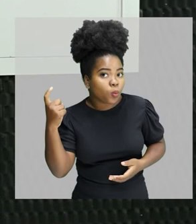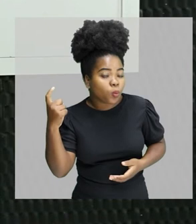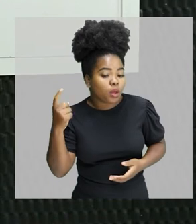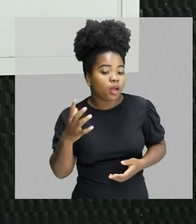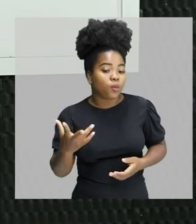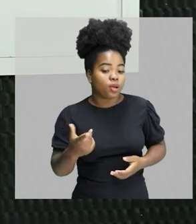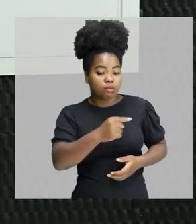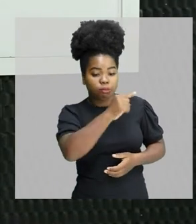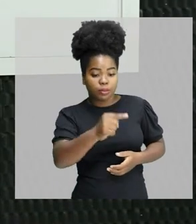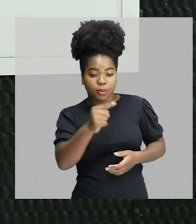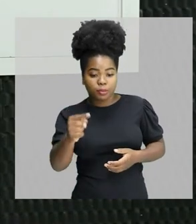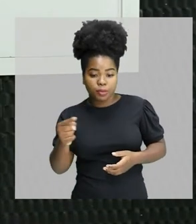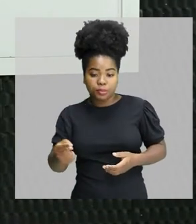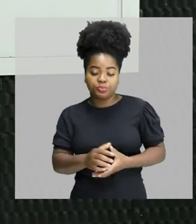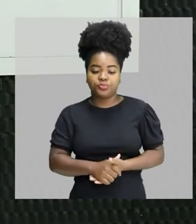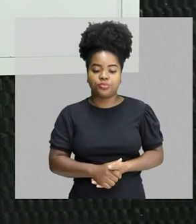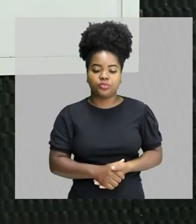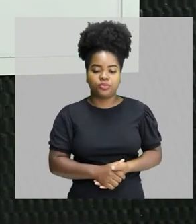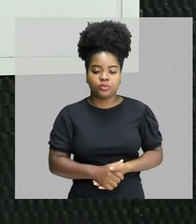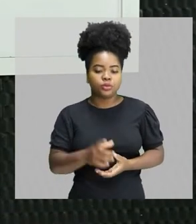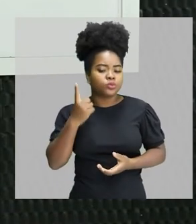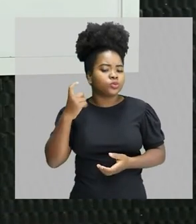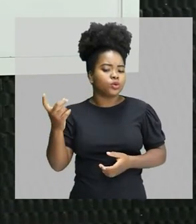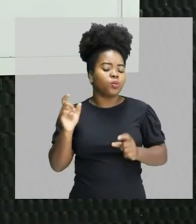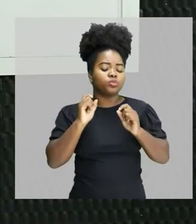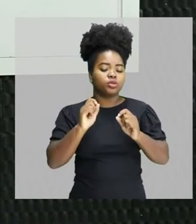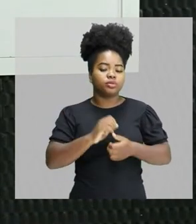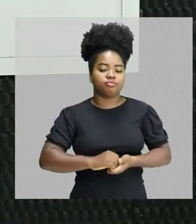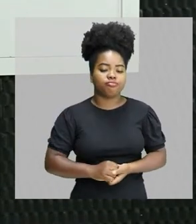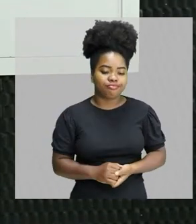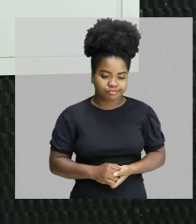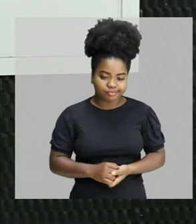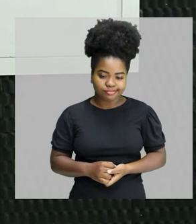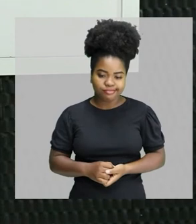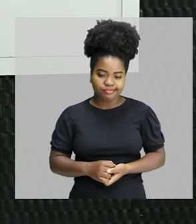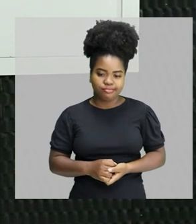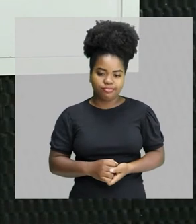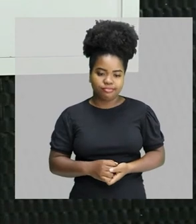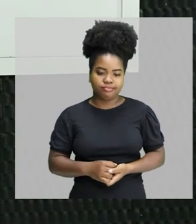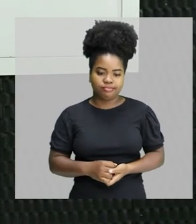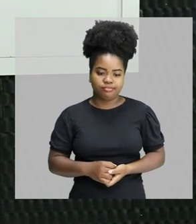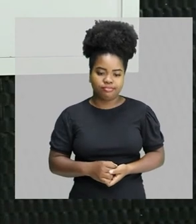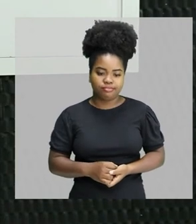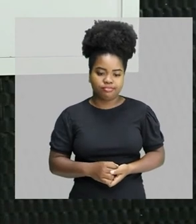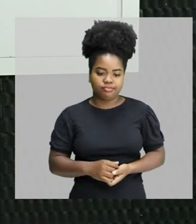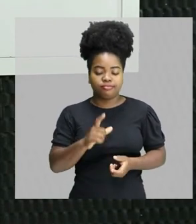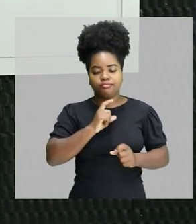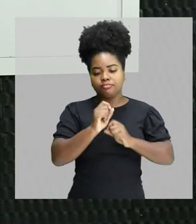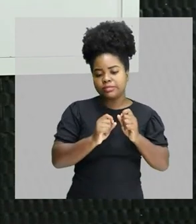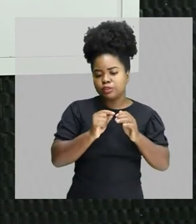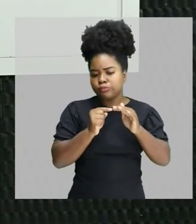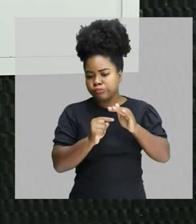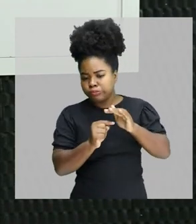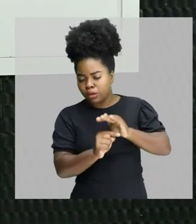mecânica. No caso do som, essas qualidades, ok? Ela vai passar pela intensidade,